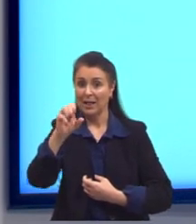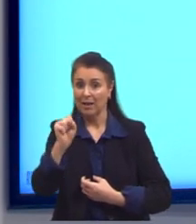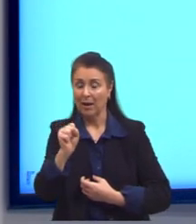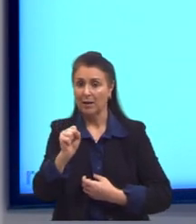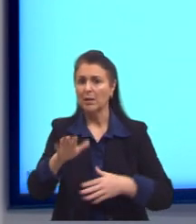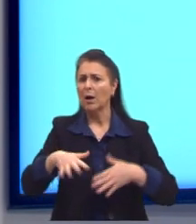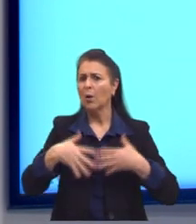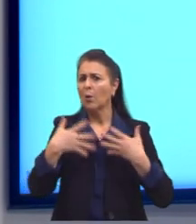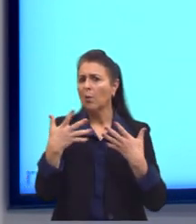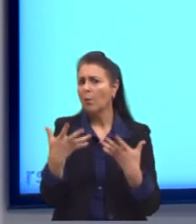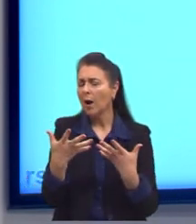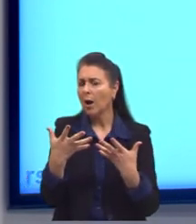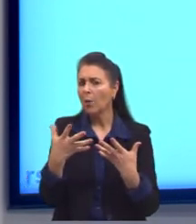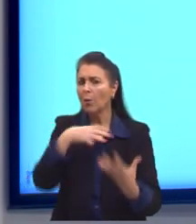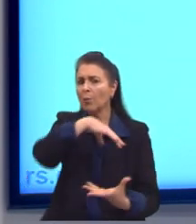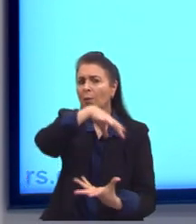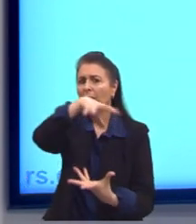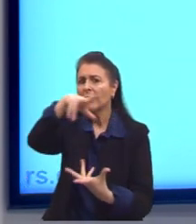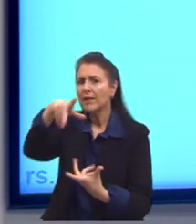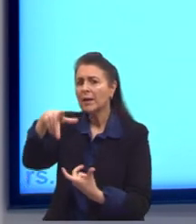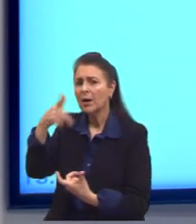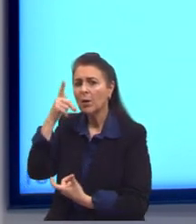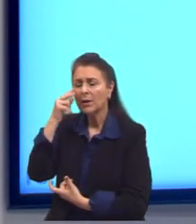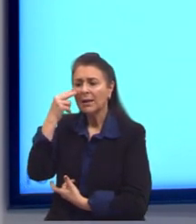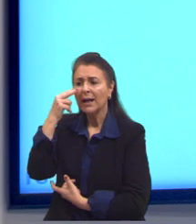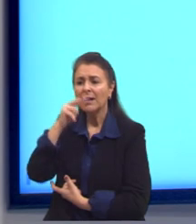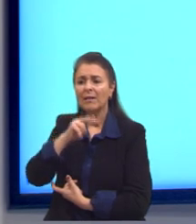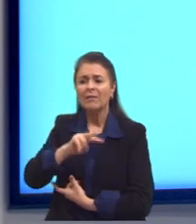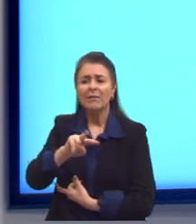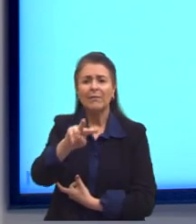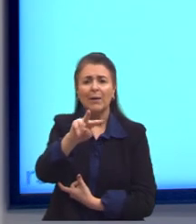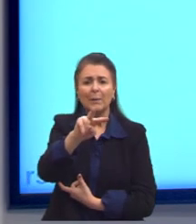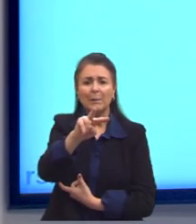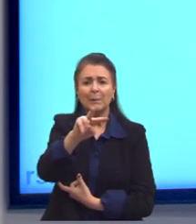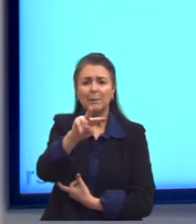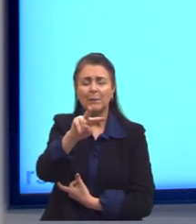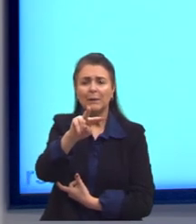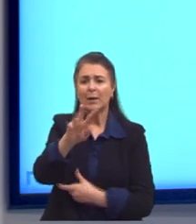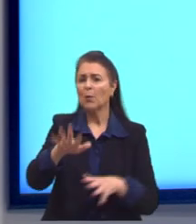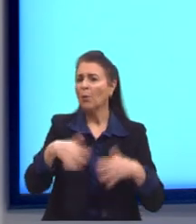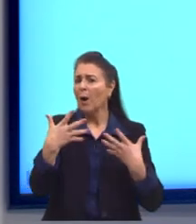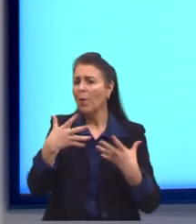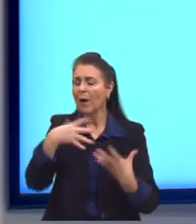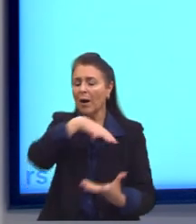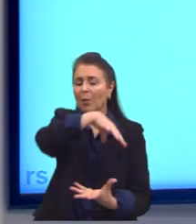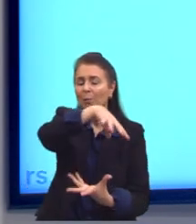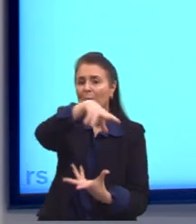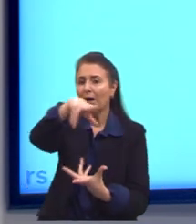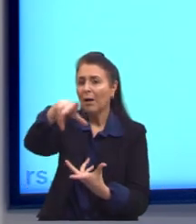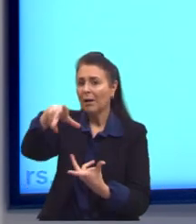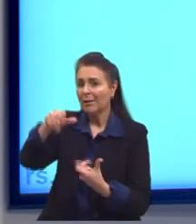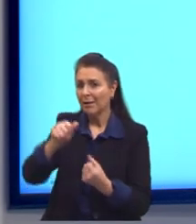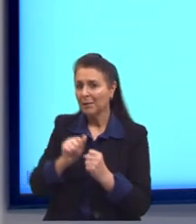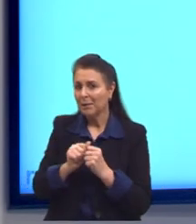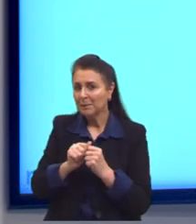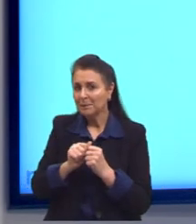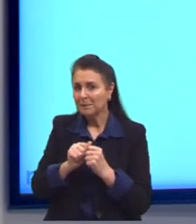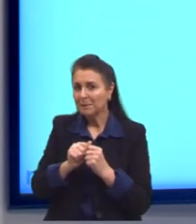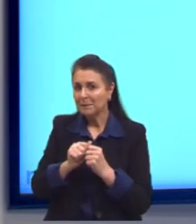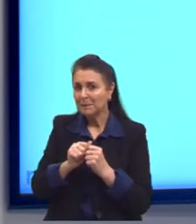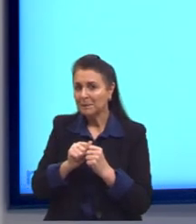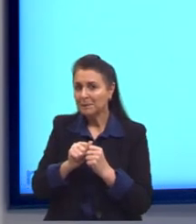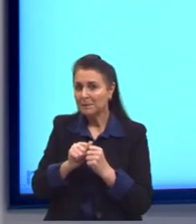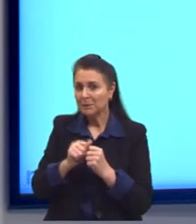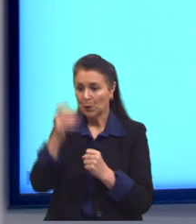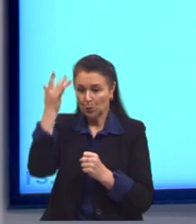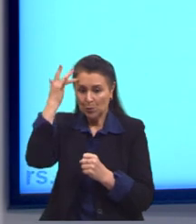anéis desenhados ao redor dele. Vocês já devem saber qual é o planeta. Mas, caso na hora da prova